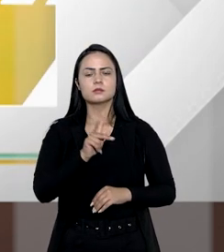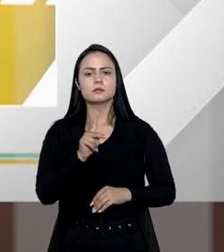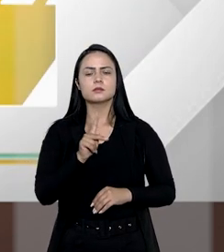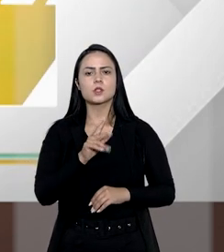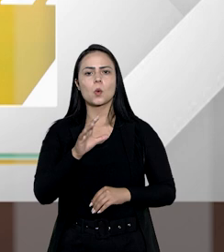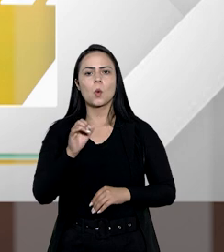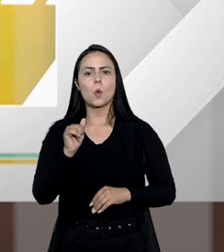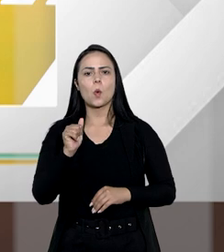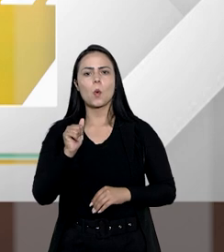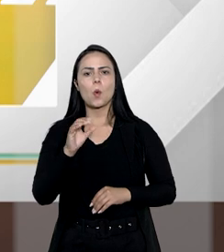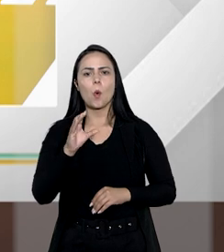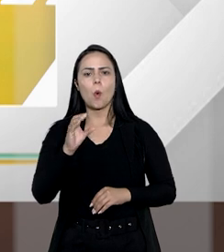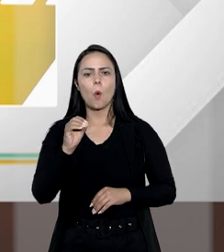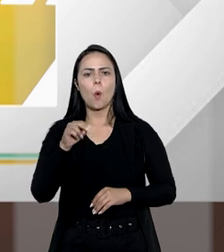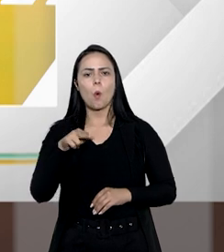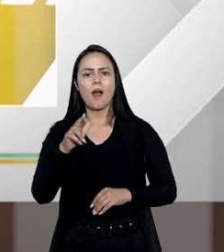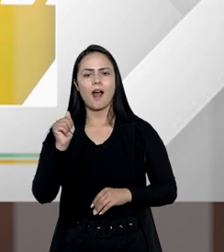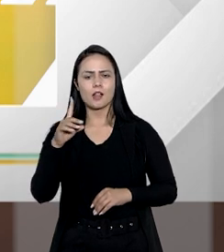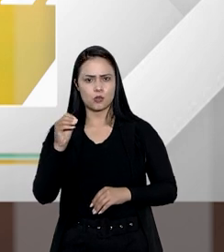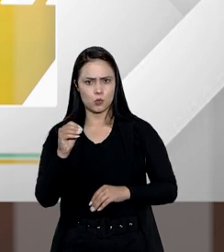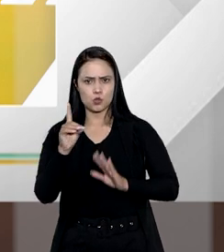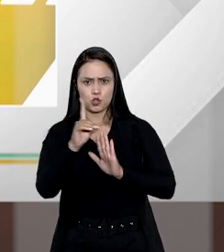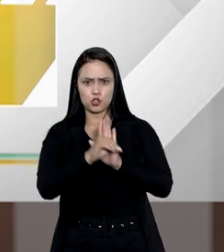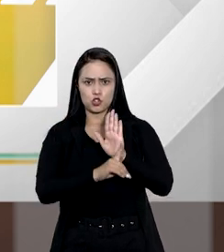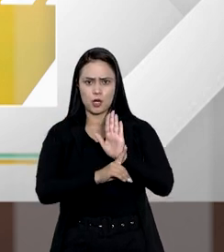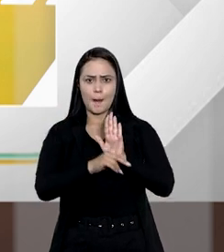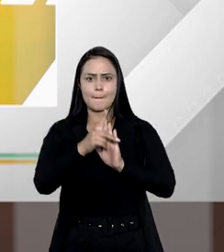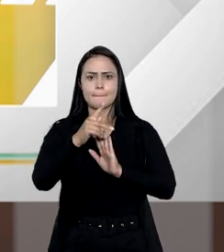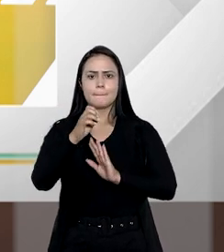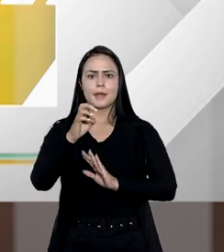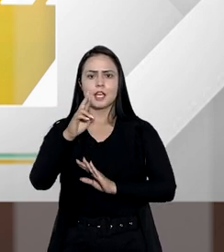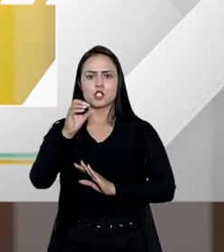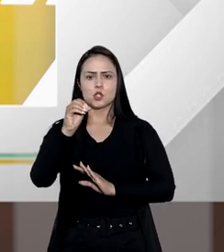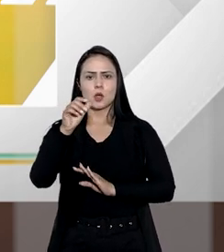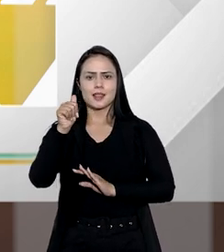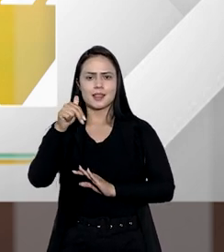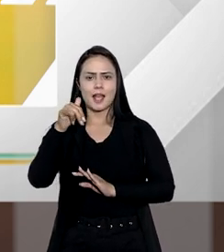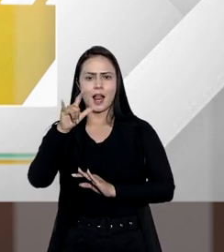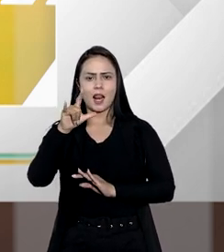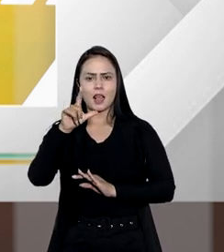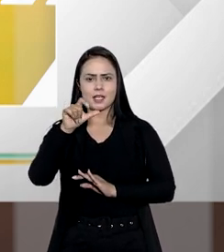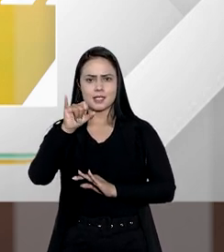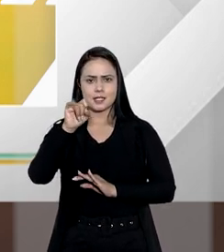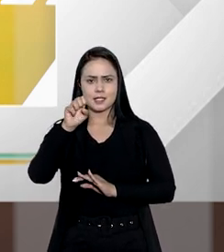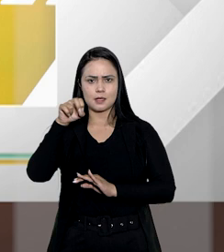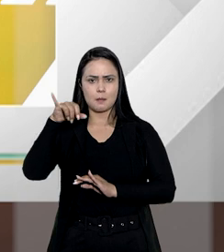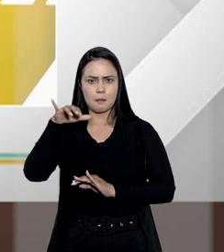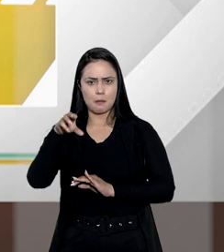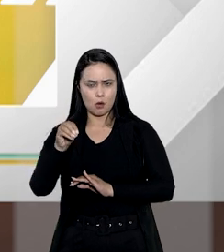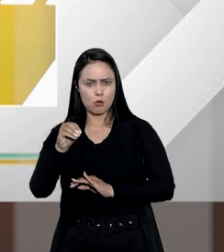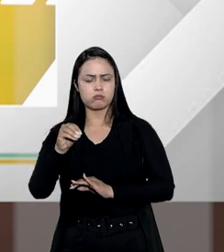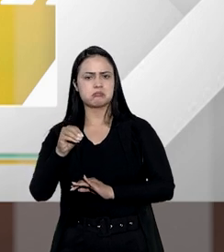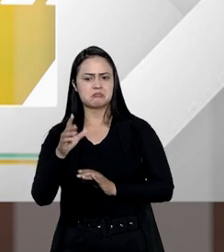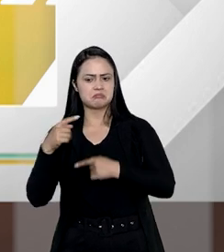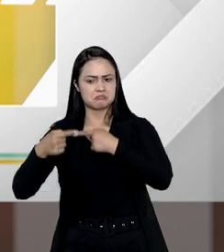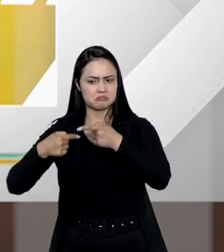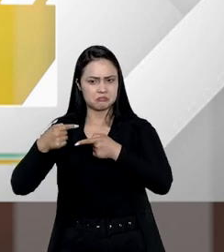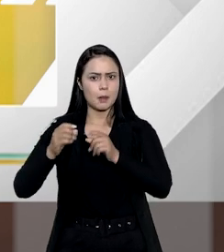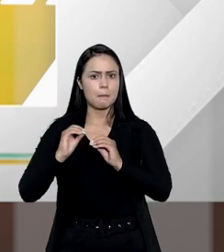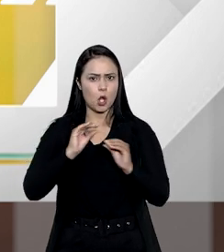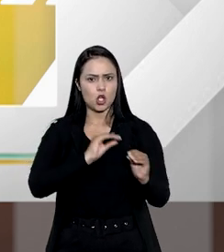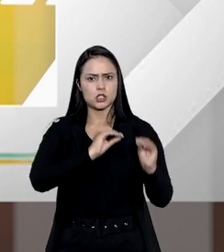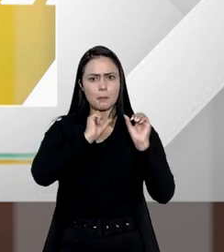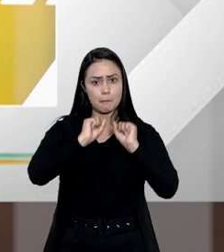Professor Conrado, os direitos personalíssimos em hipótese excepcional quanto à herança, eles podem ser